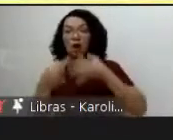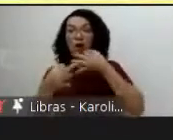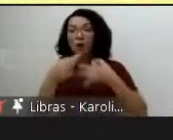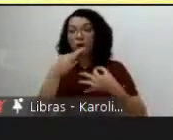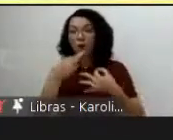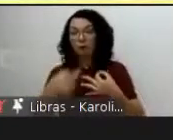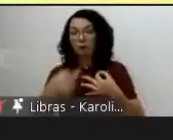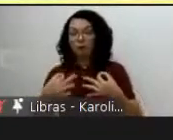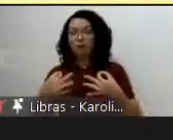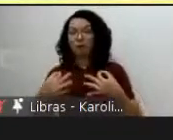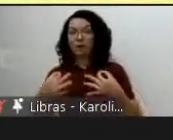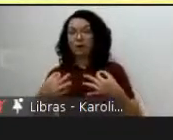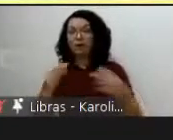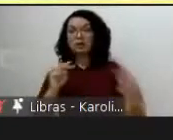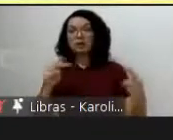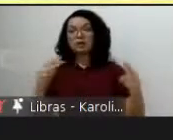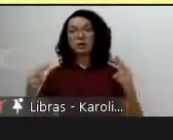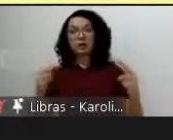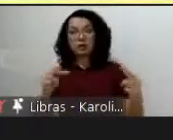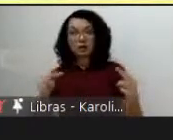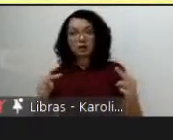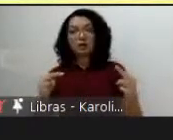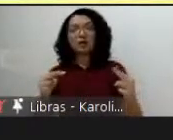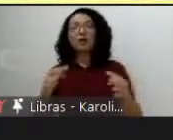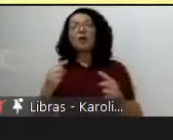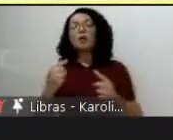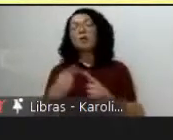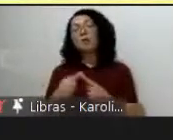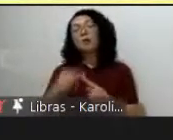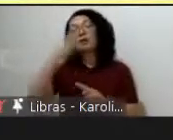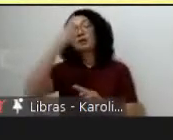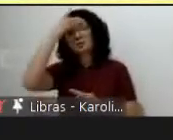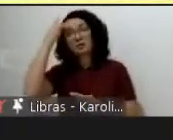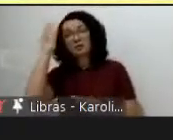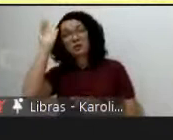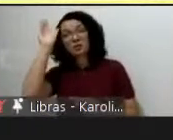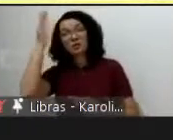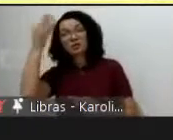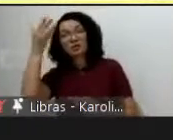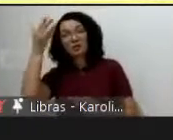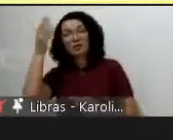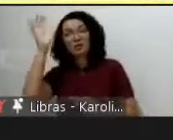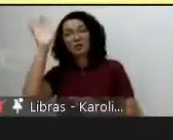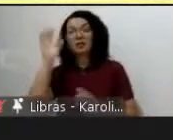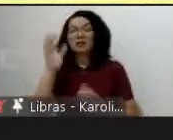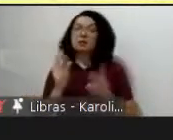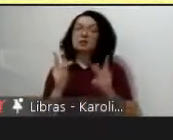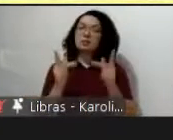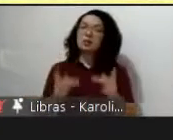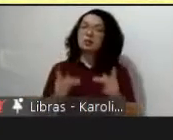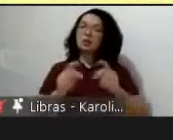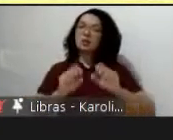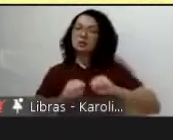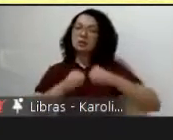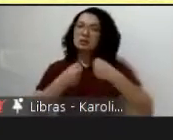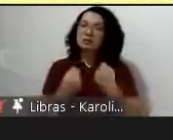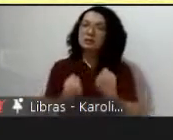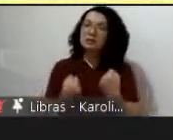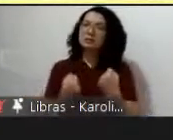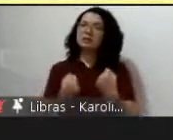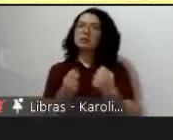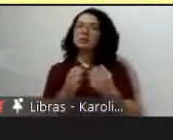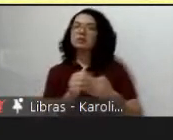com quem está definindo o são esses estudos o que está no jogo nesse tipo de esforço de delinear